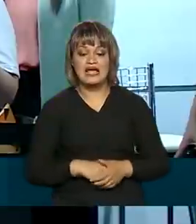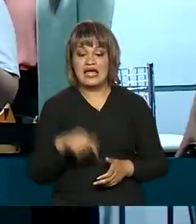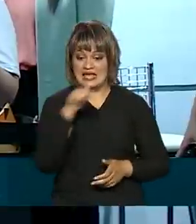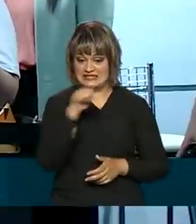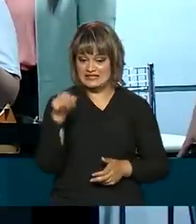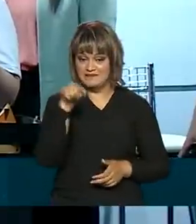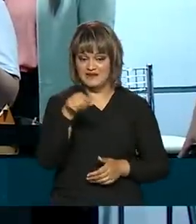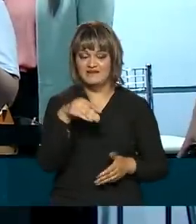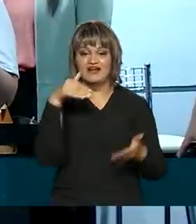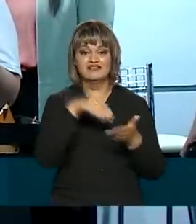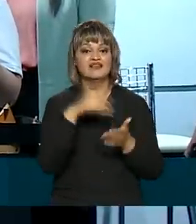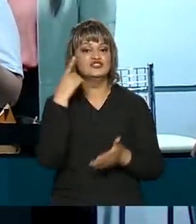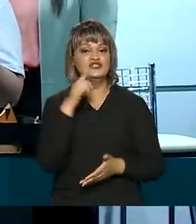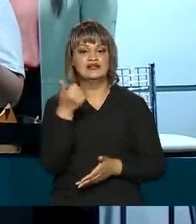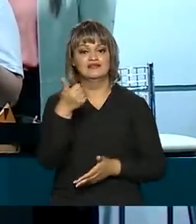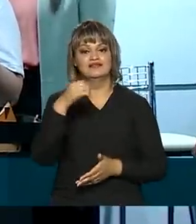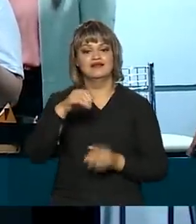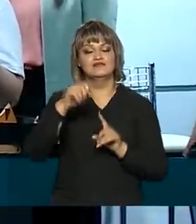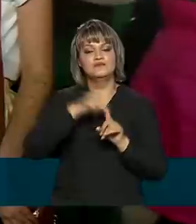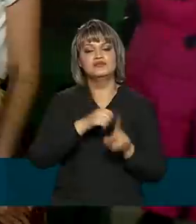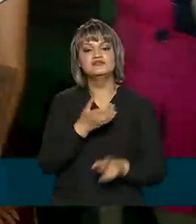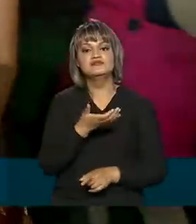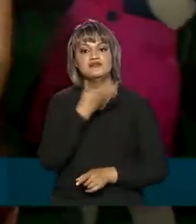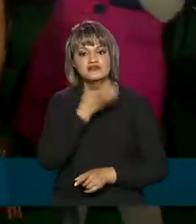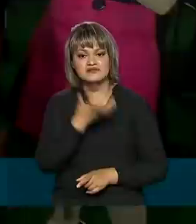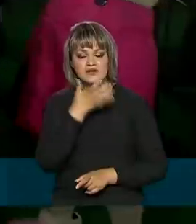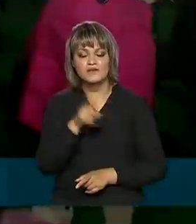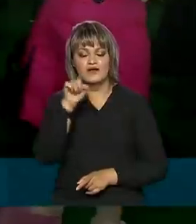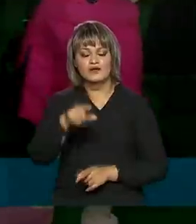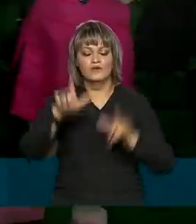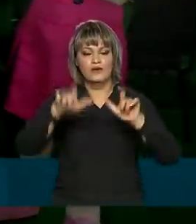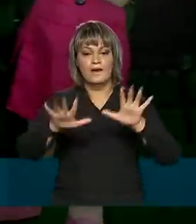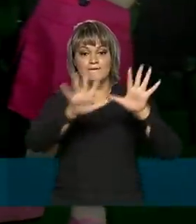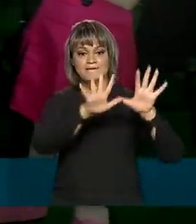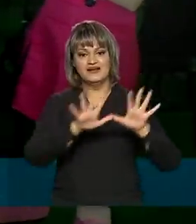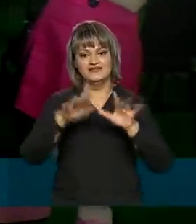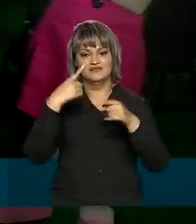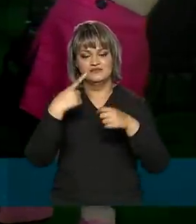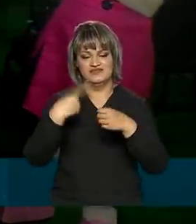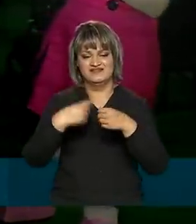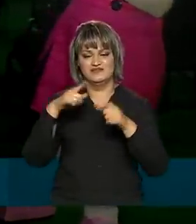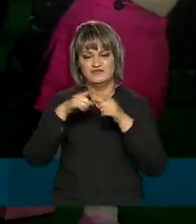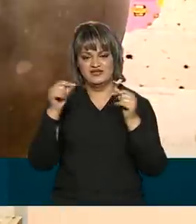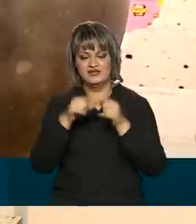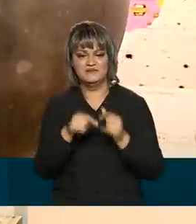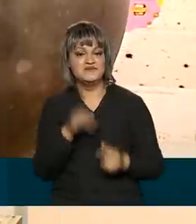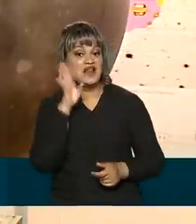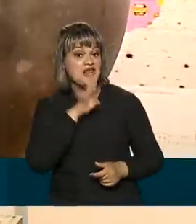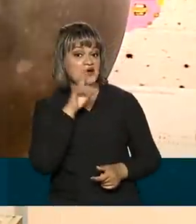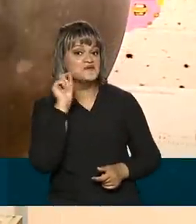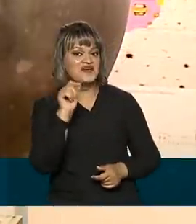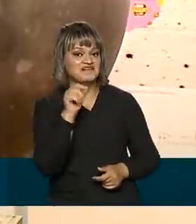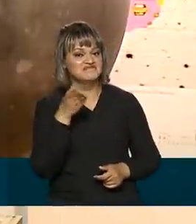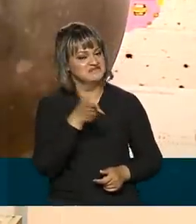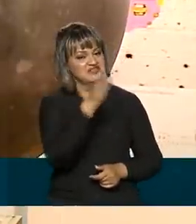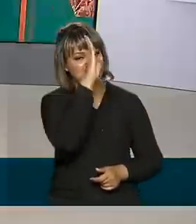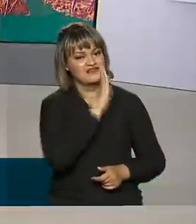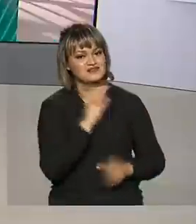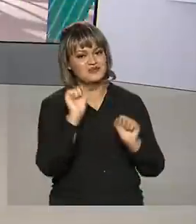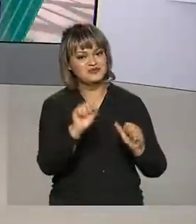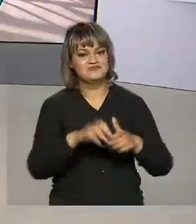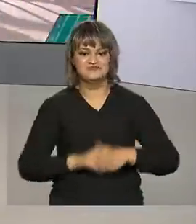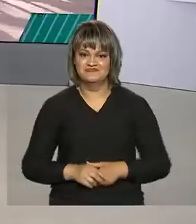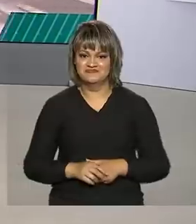faz até 10 de dezembro no pavilhão do Parque da Cidade, Brasília. E o que é bem legal, a entrada é franca.